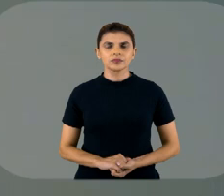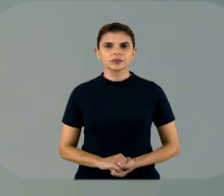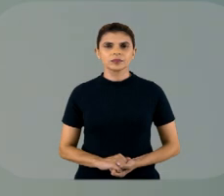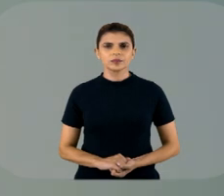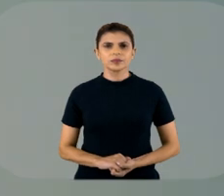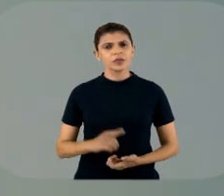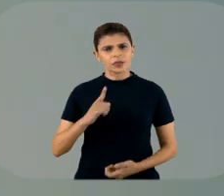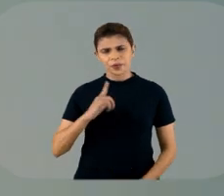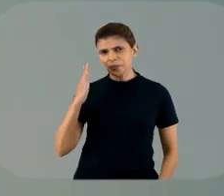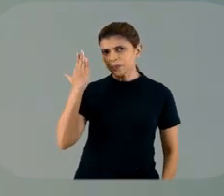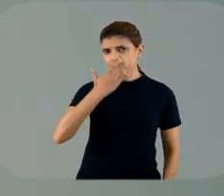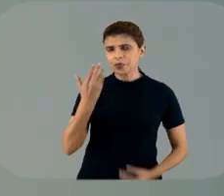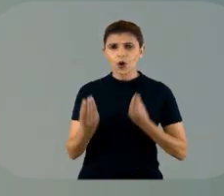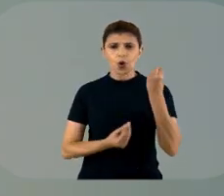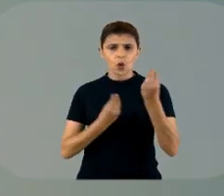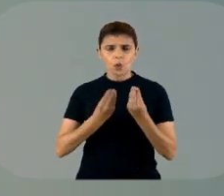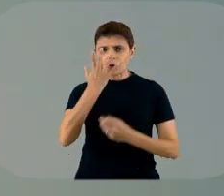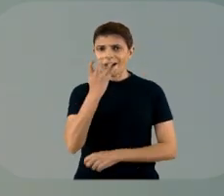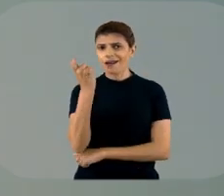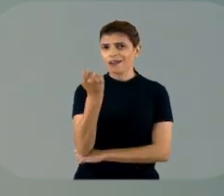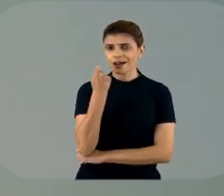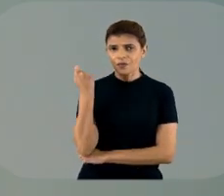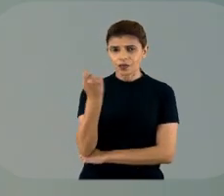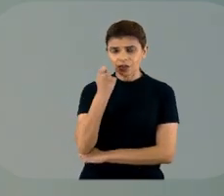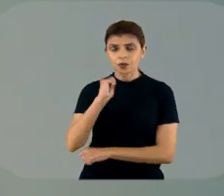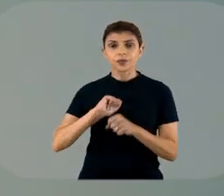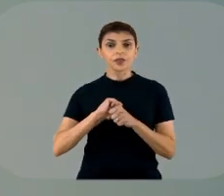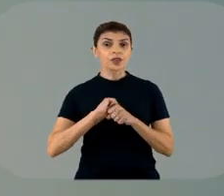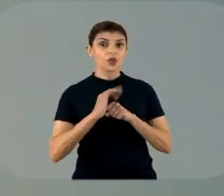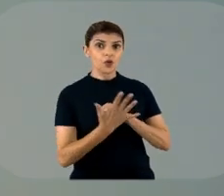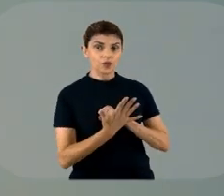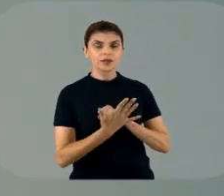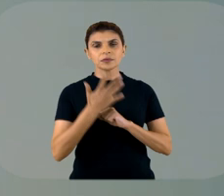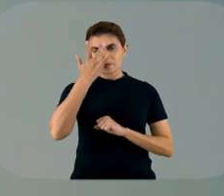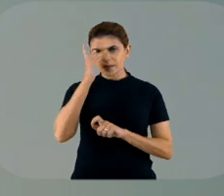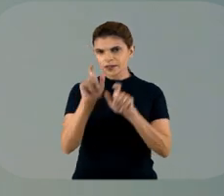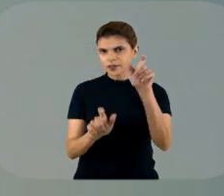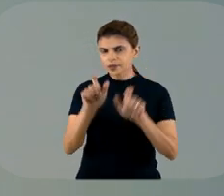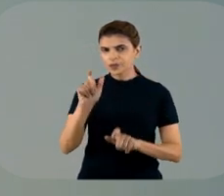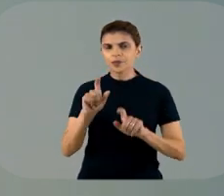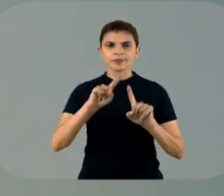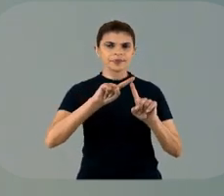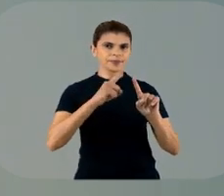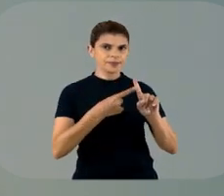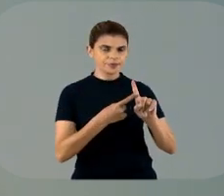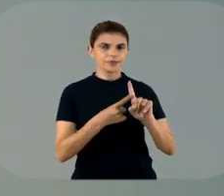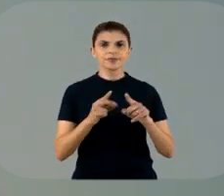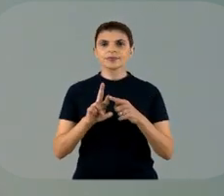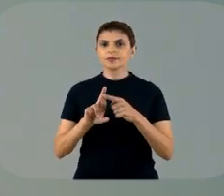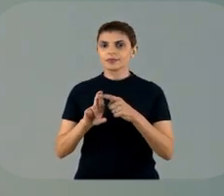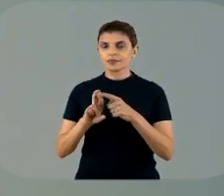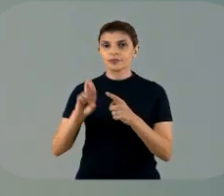Há evidências de maior gravidade da COVID-19 em gestantes? Essa é uma primeira